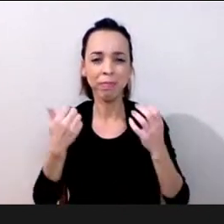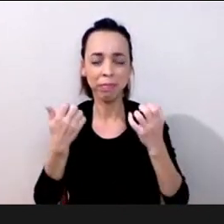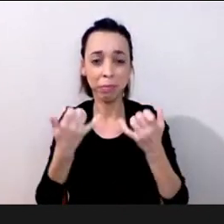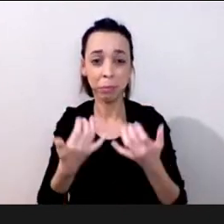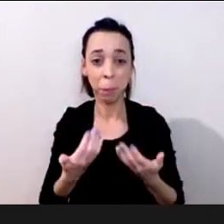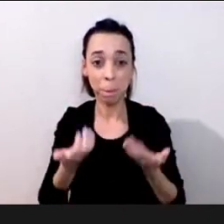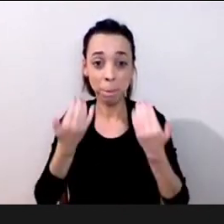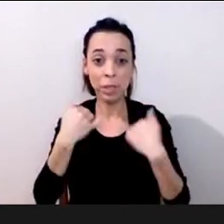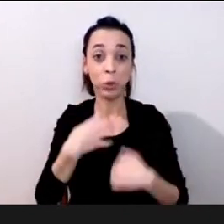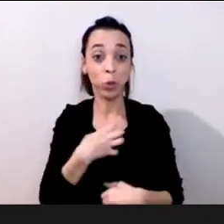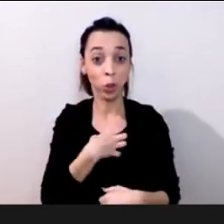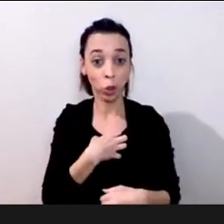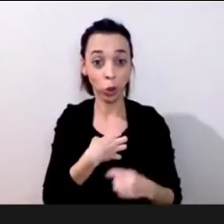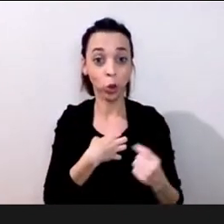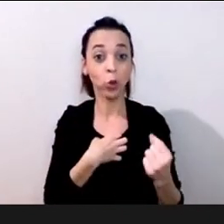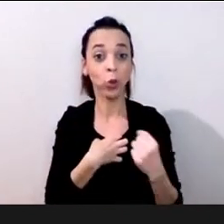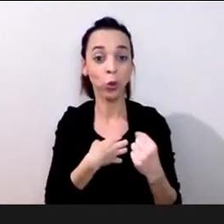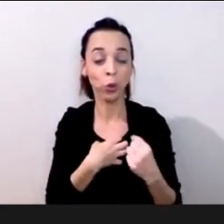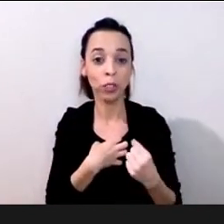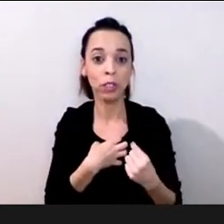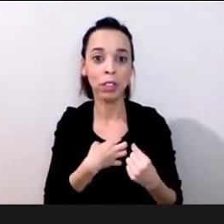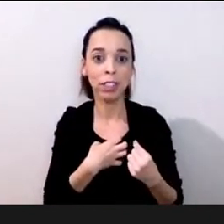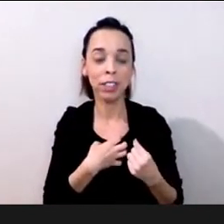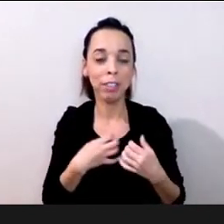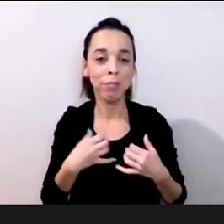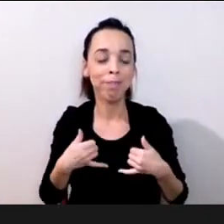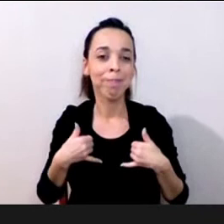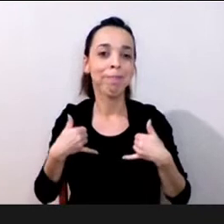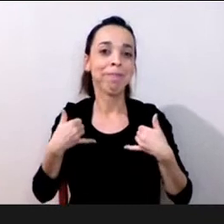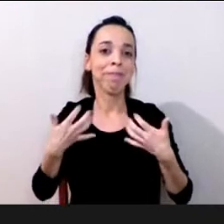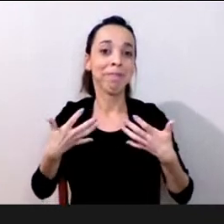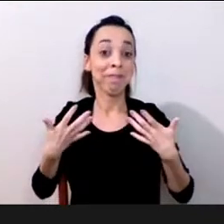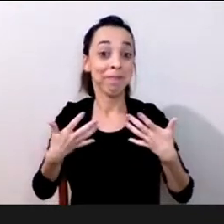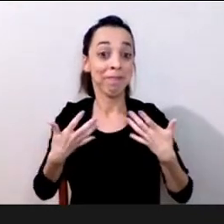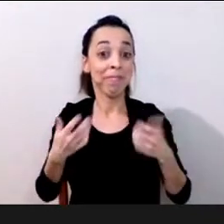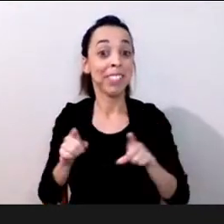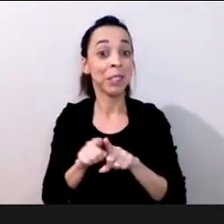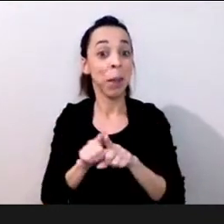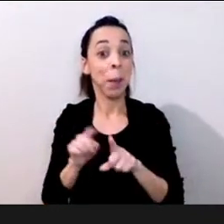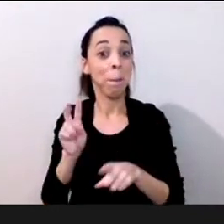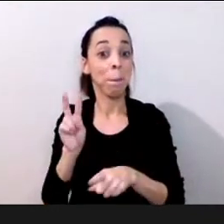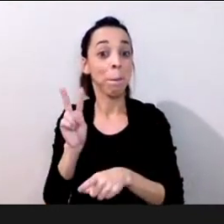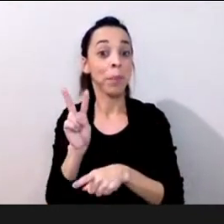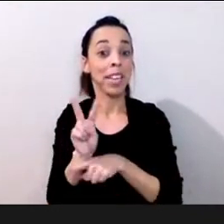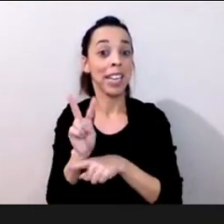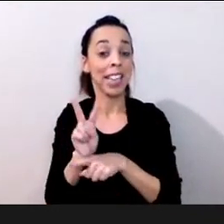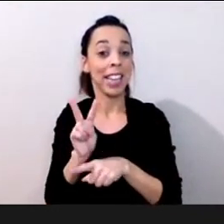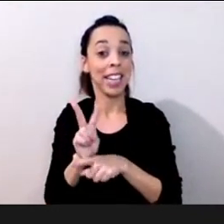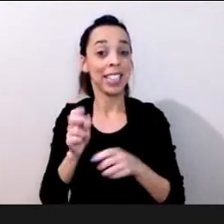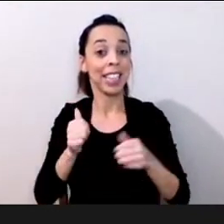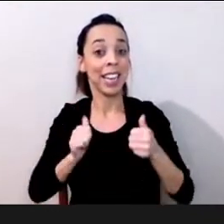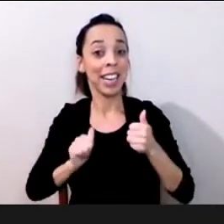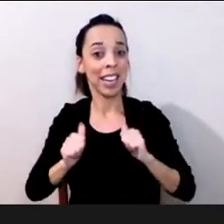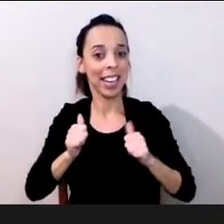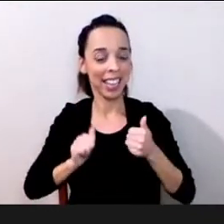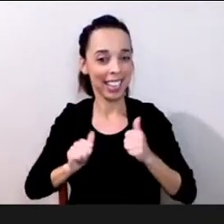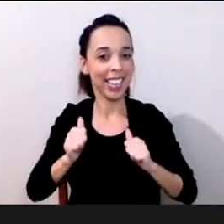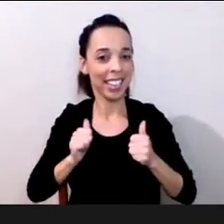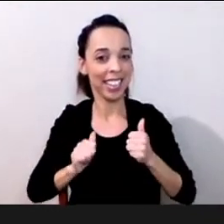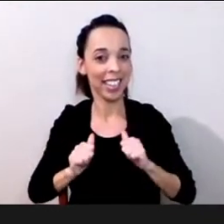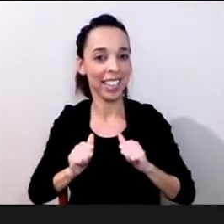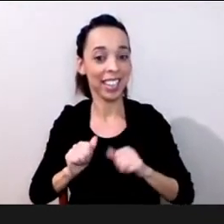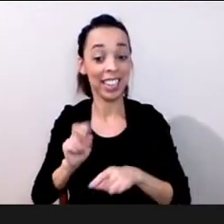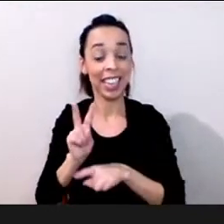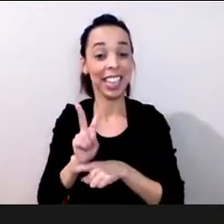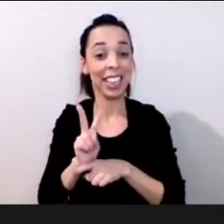sinto me sinto orgulhosa e esperançosa mas do verbo de ação esperançar temos